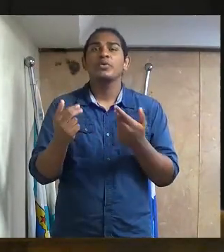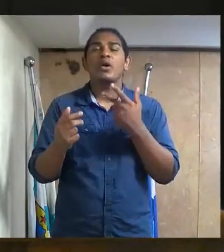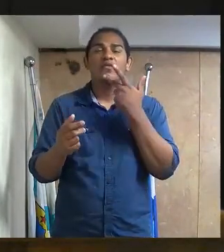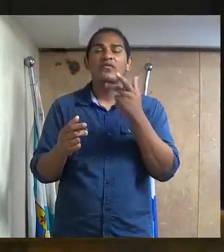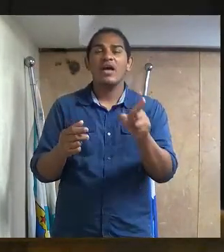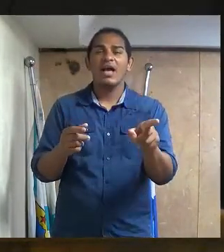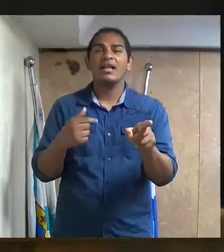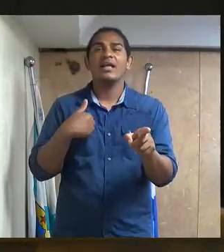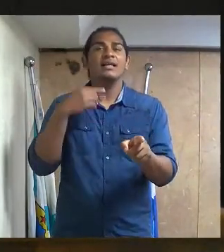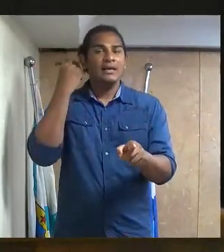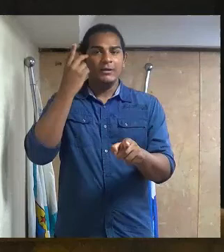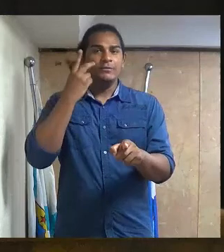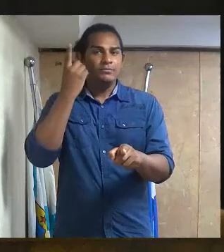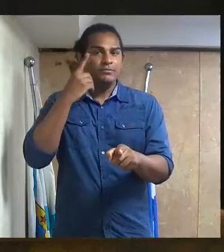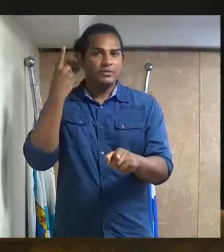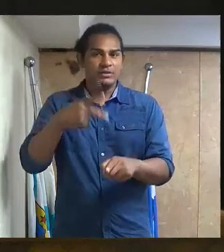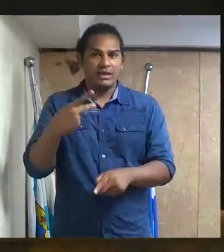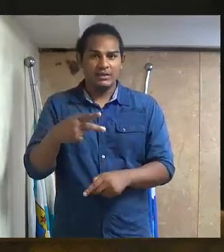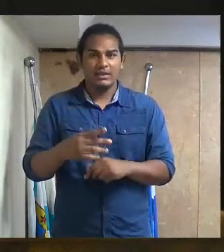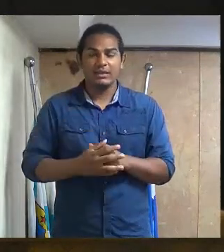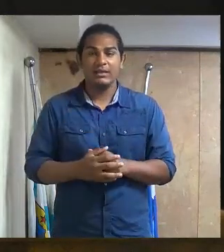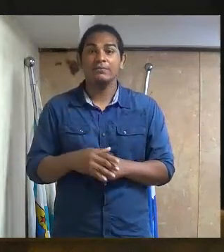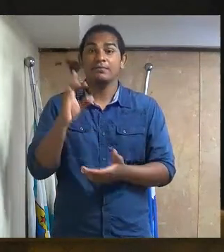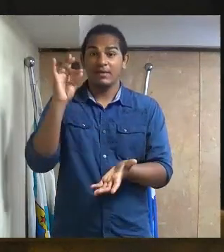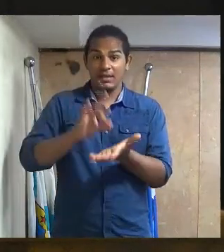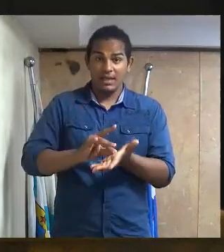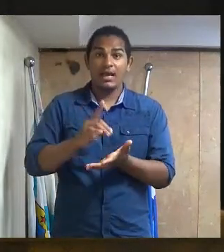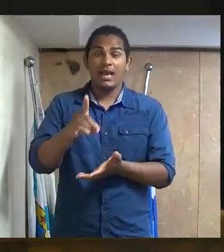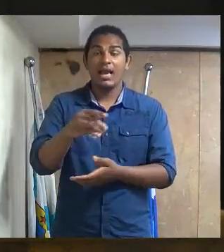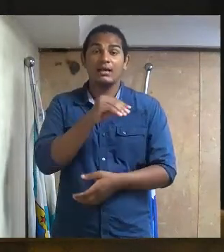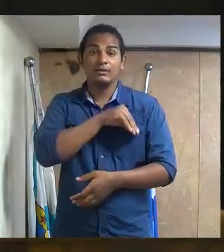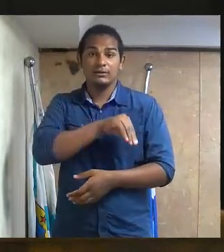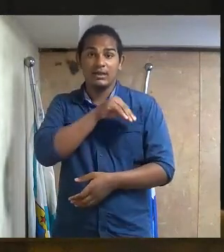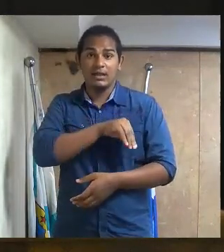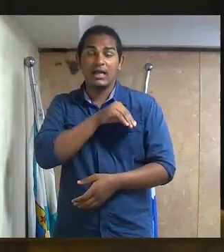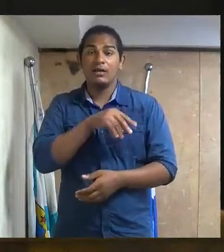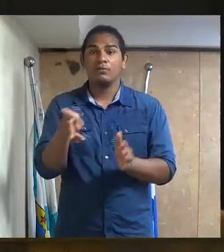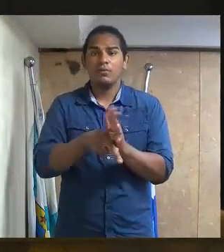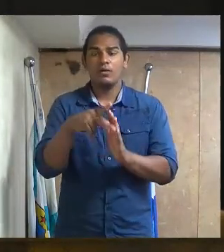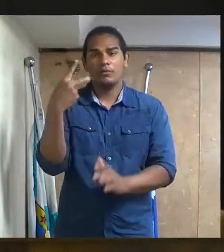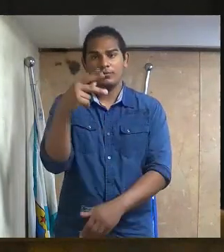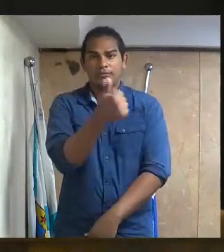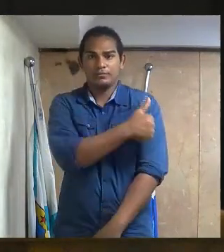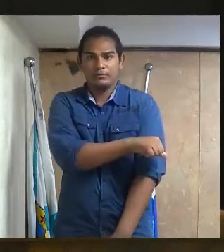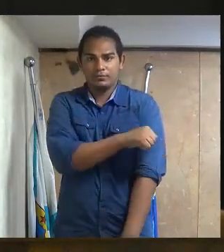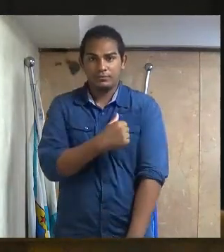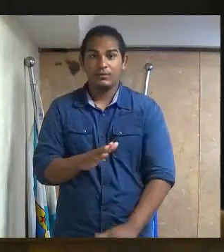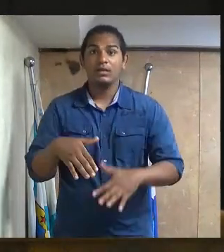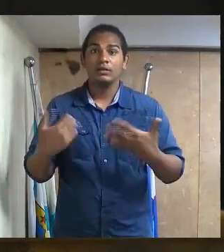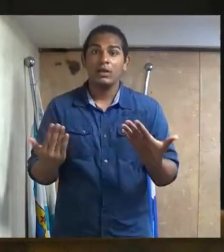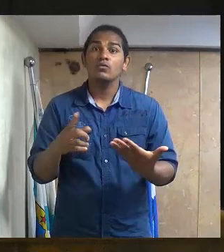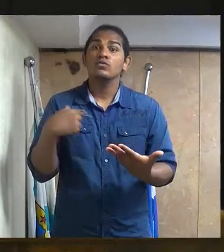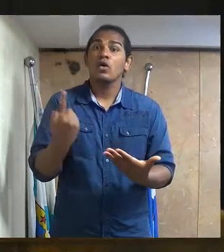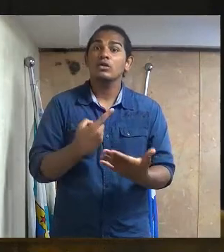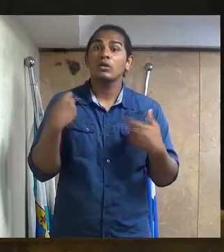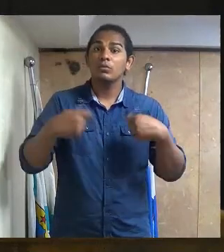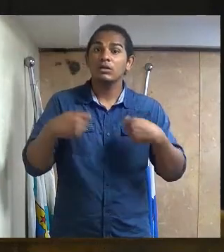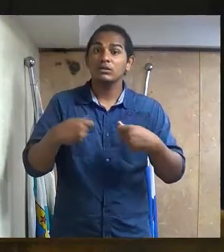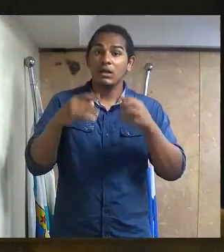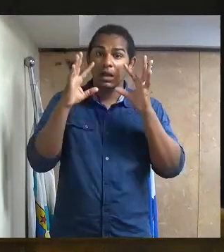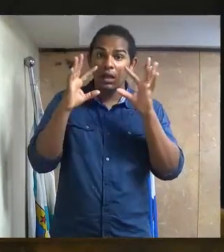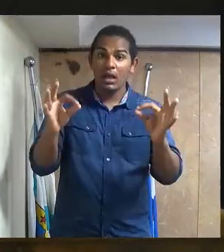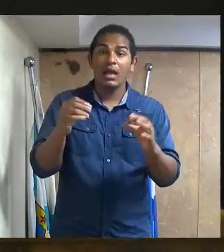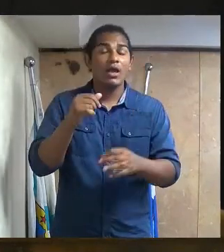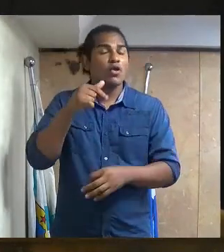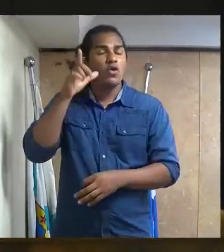decano da casa na realidade do salário para o enfermeiro. Então nós precisamos estar atentos e ontem